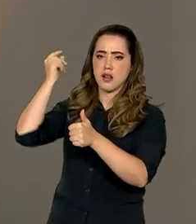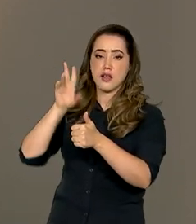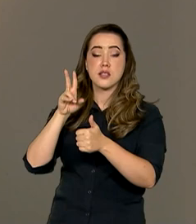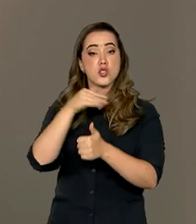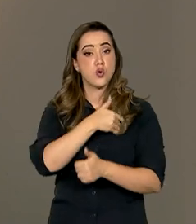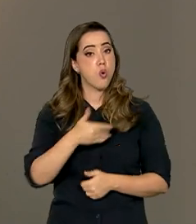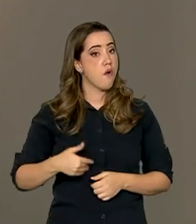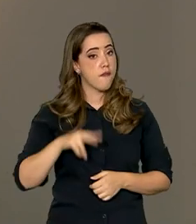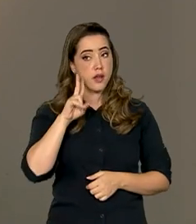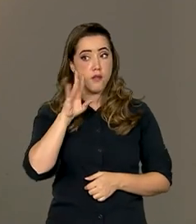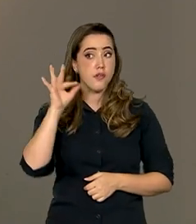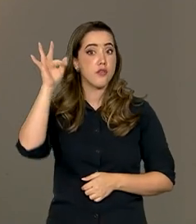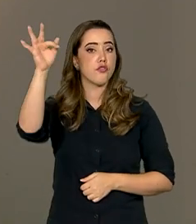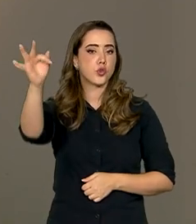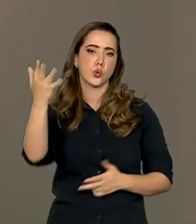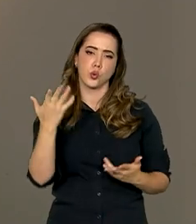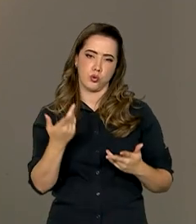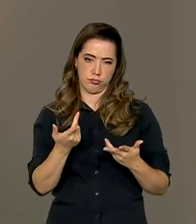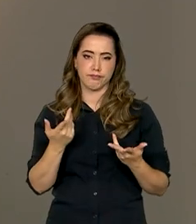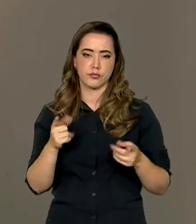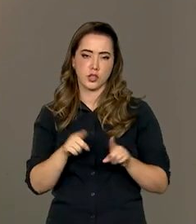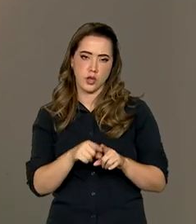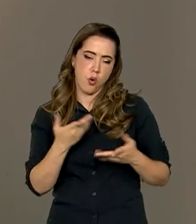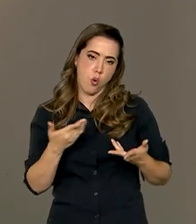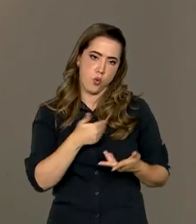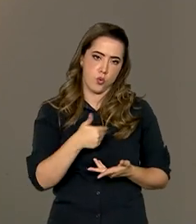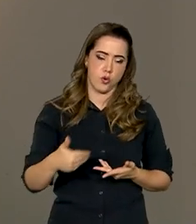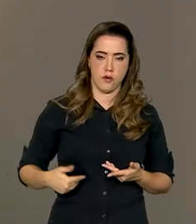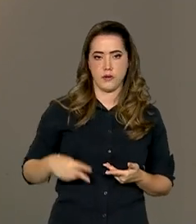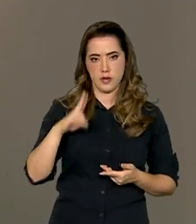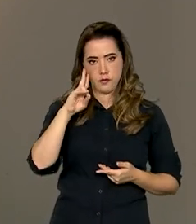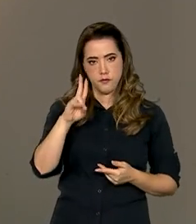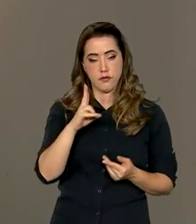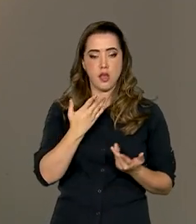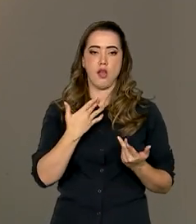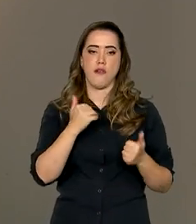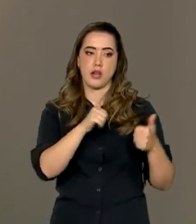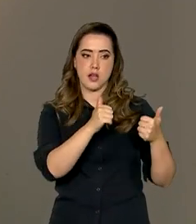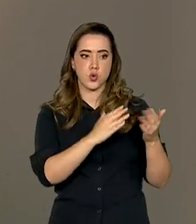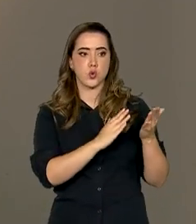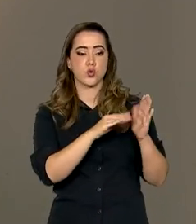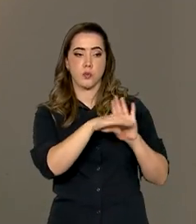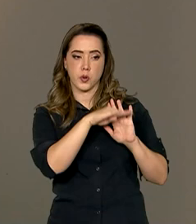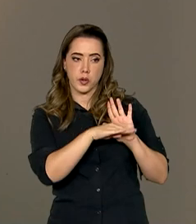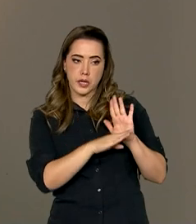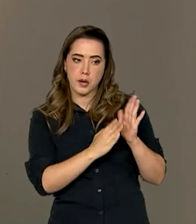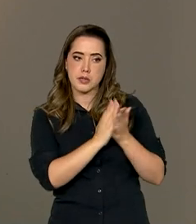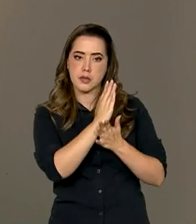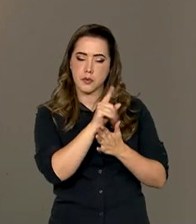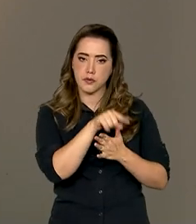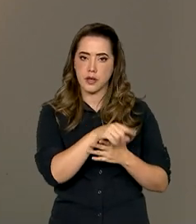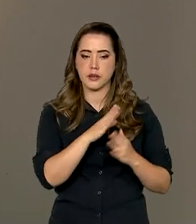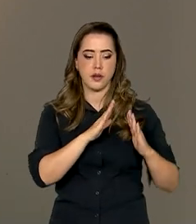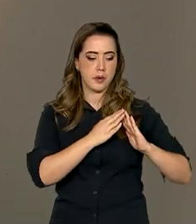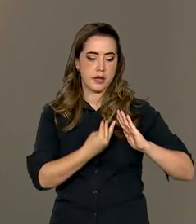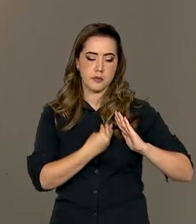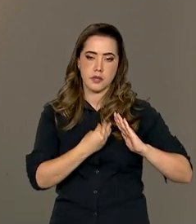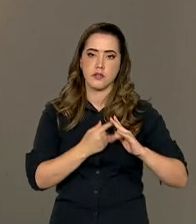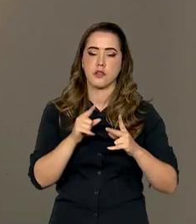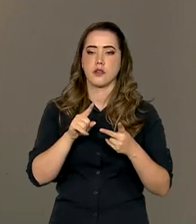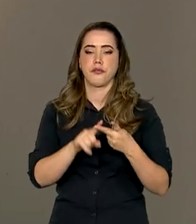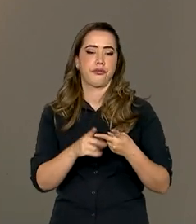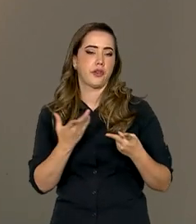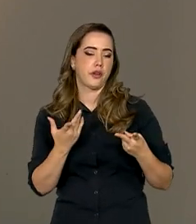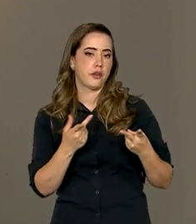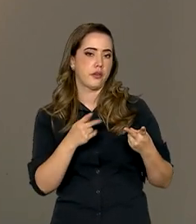por causa disso. O governo leva em consideração os programas que estão sendo aprovados, né? Você tem o Minha Casa Minha Vida, você